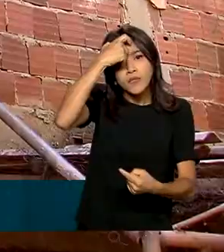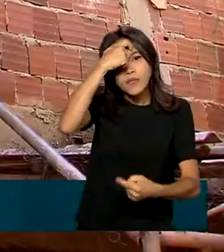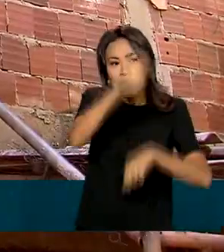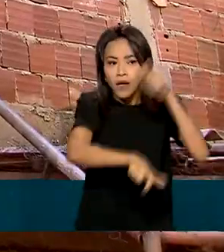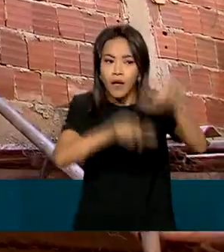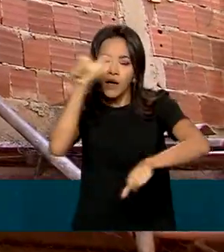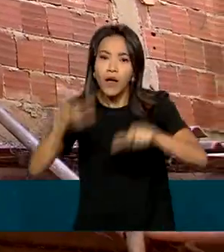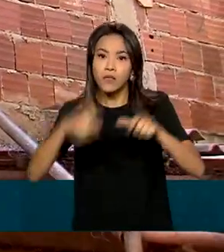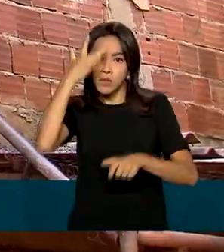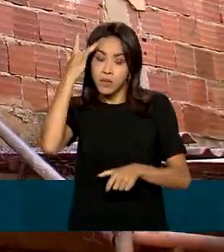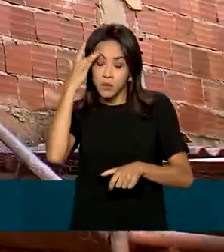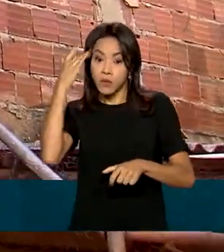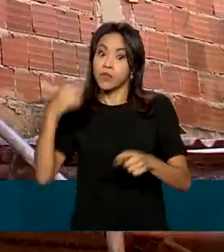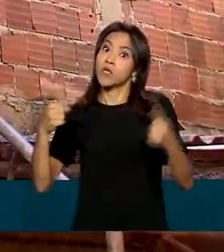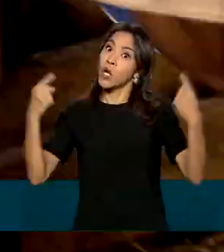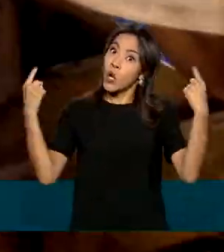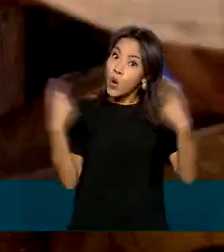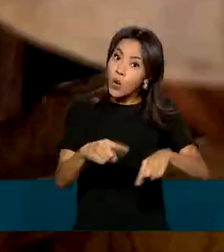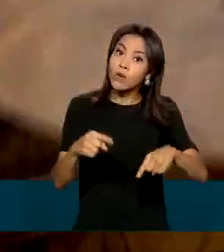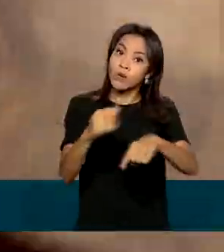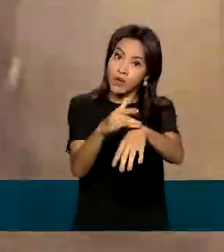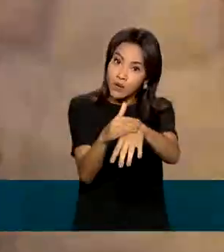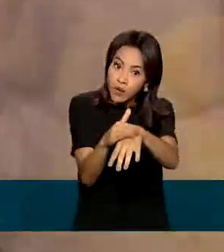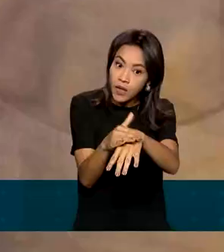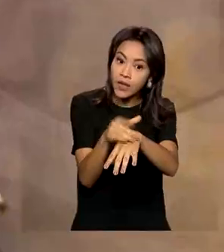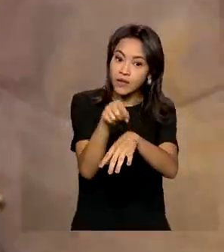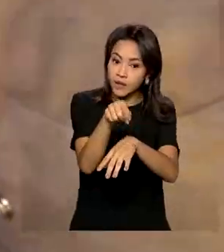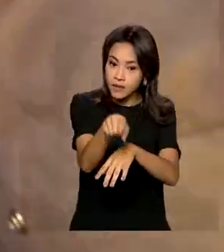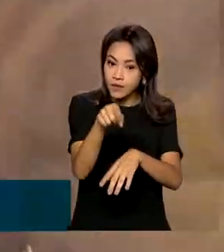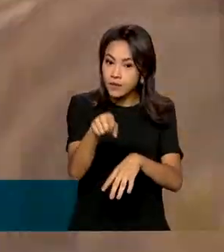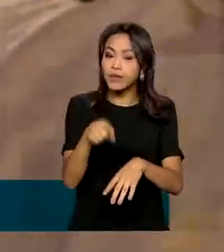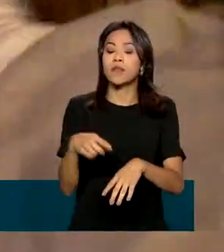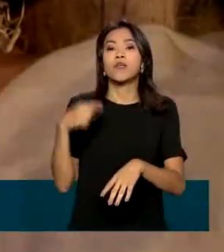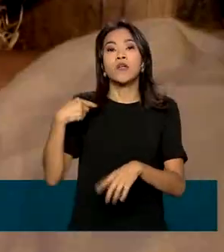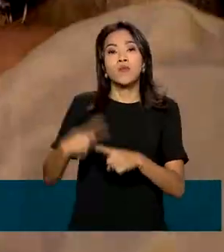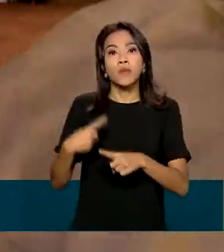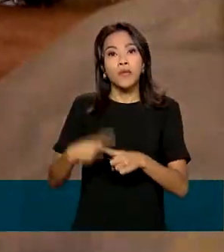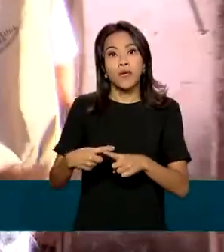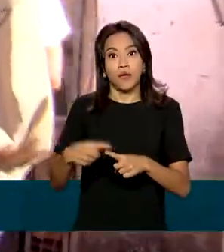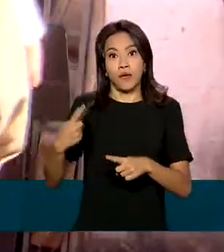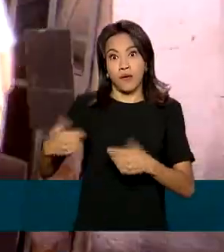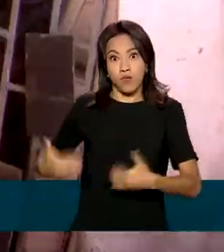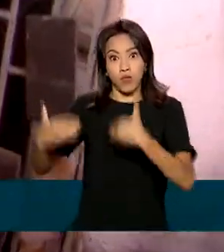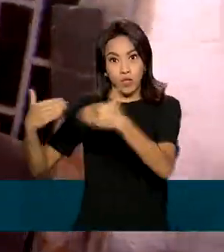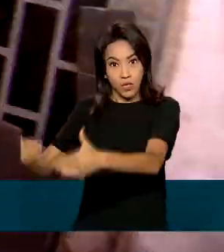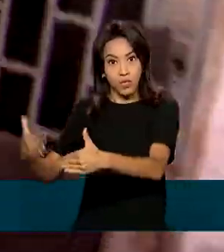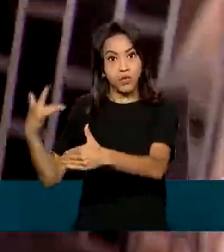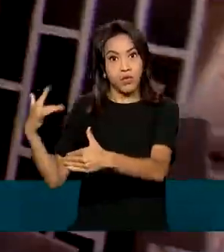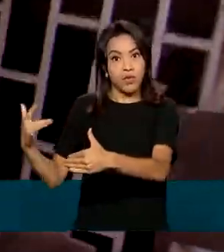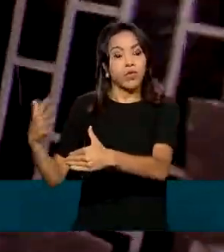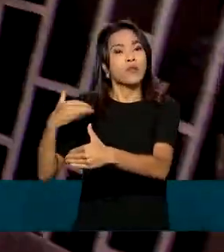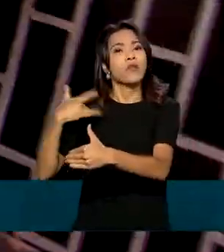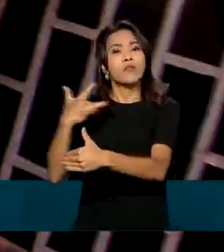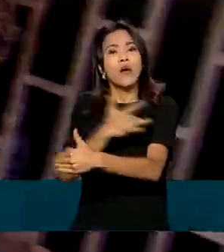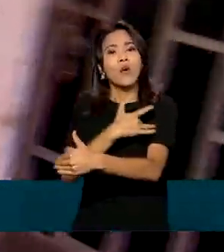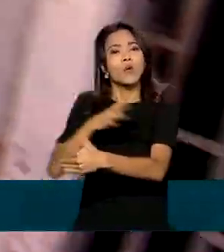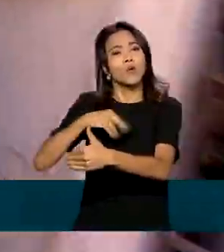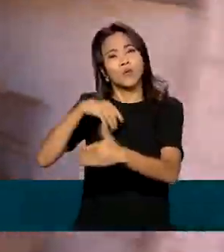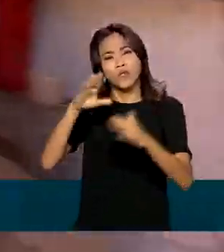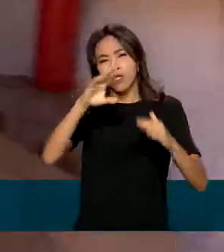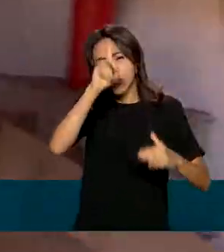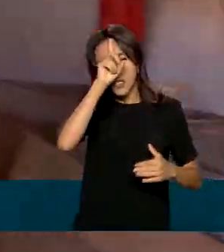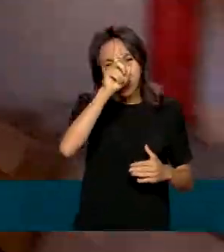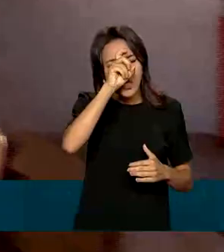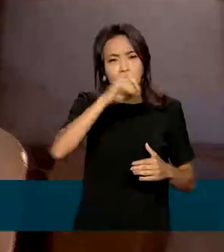para combater a transmissão da doença. Segundo as autoridades em saúde, a prevenção começa dentro de casa